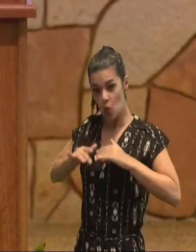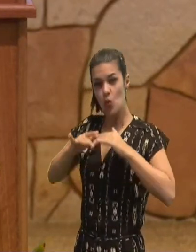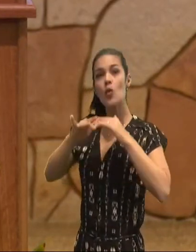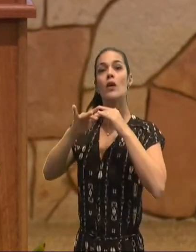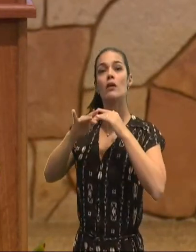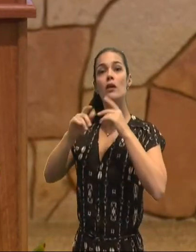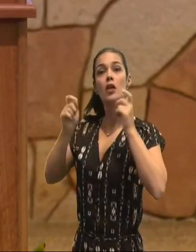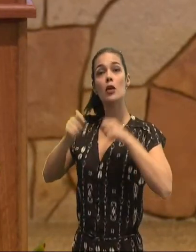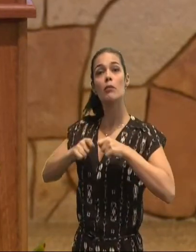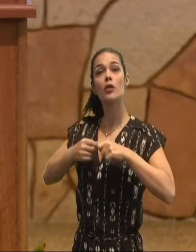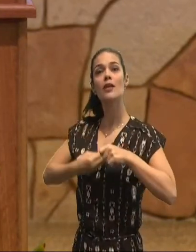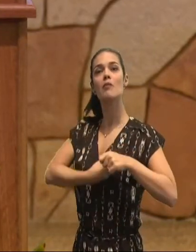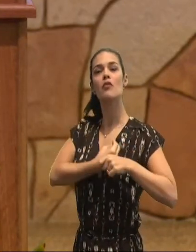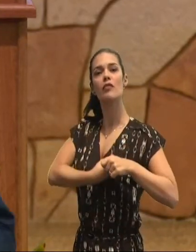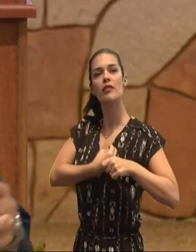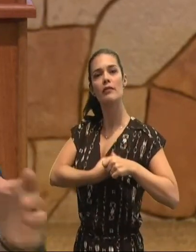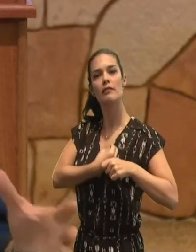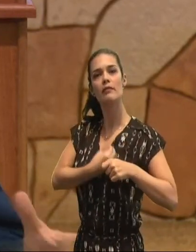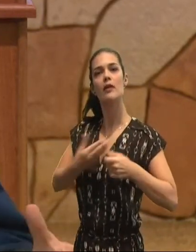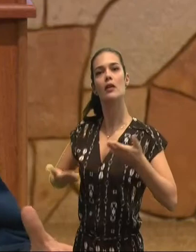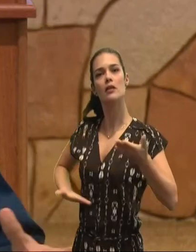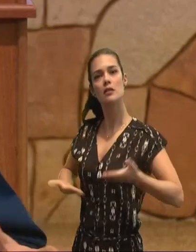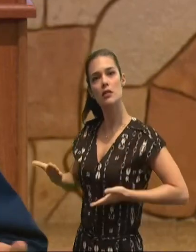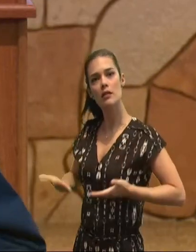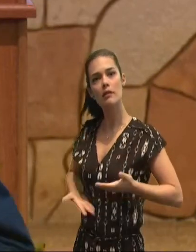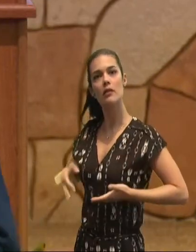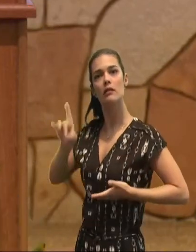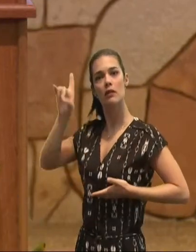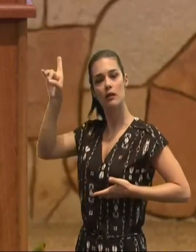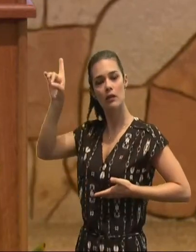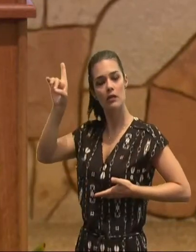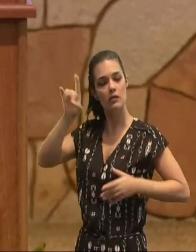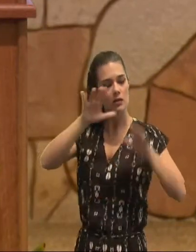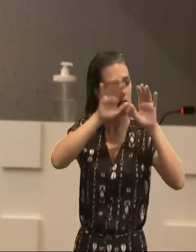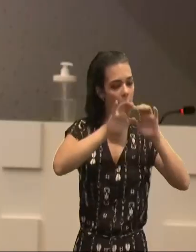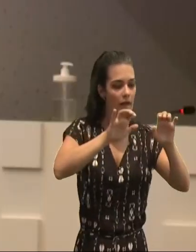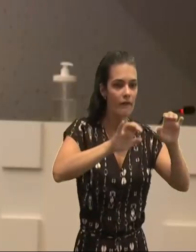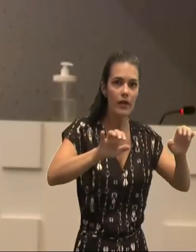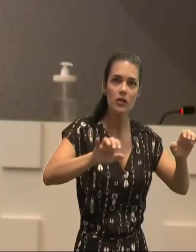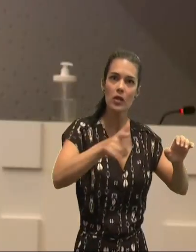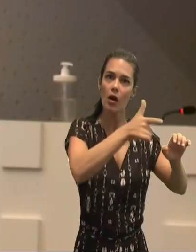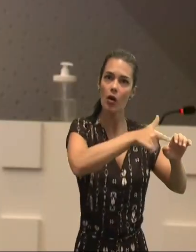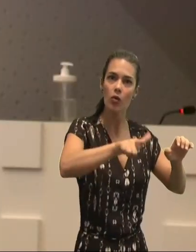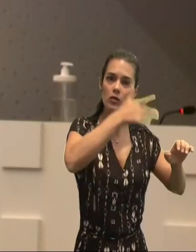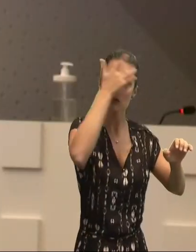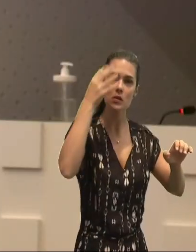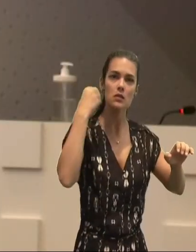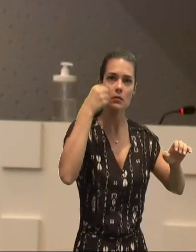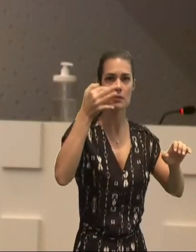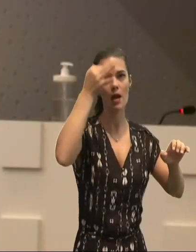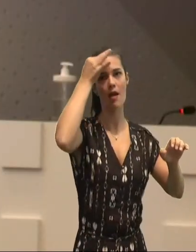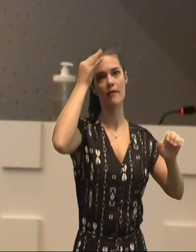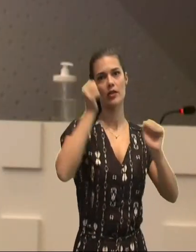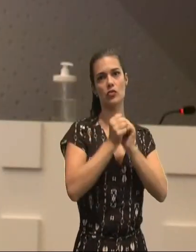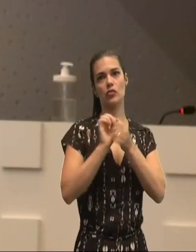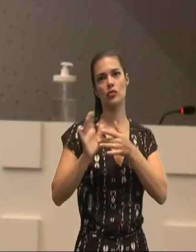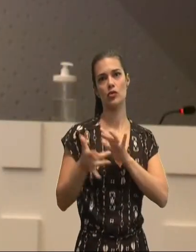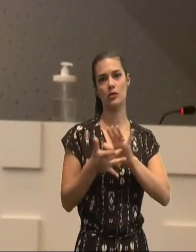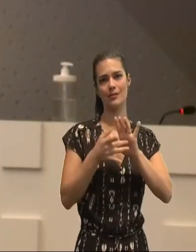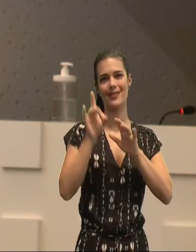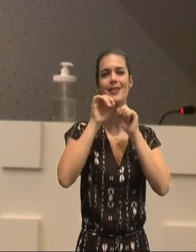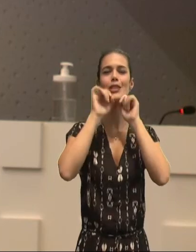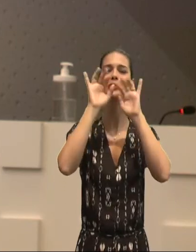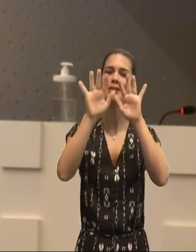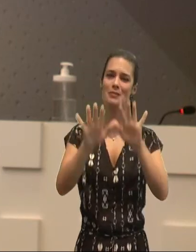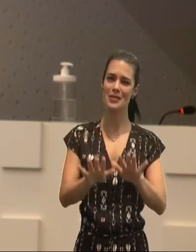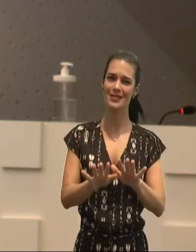que servindo a Ele, possamos levar, também, pessoas, a fé, em Jesus, que Deus te